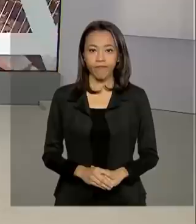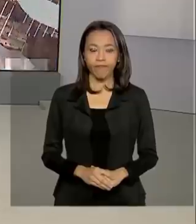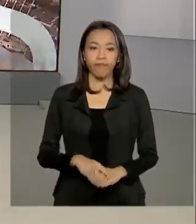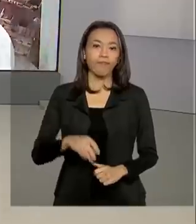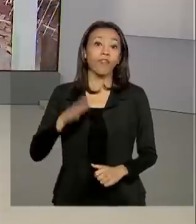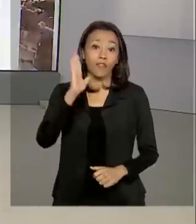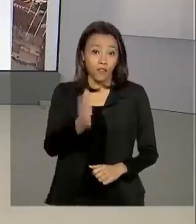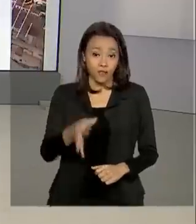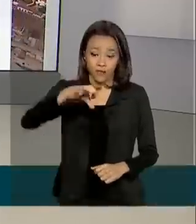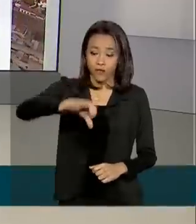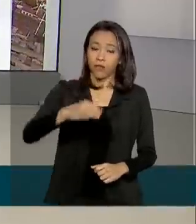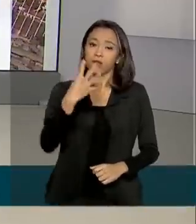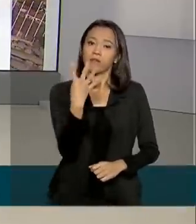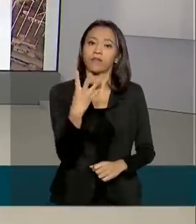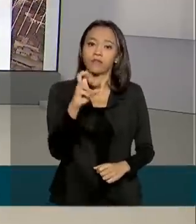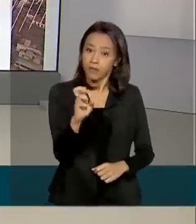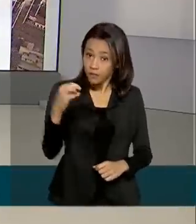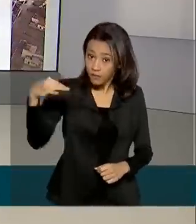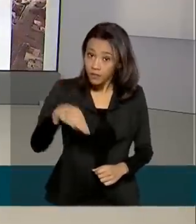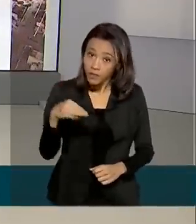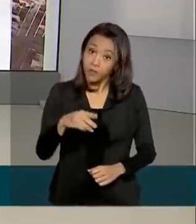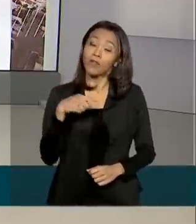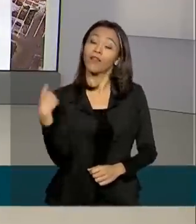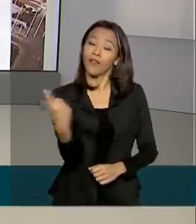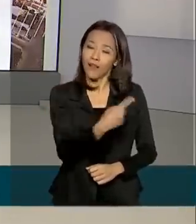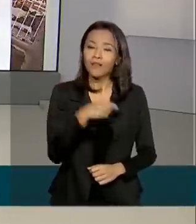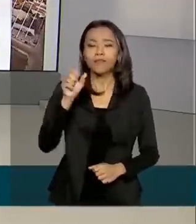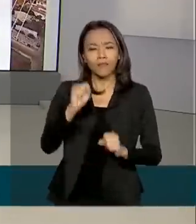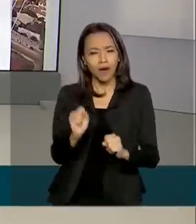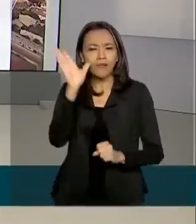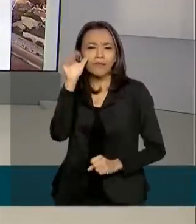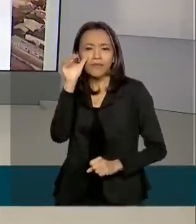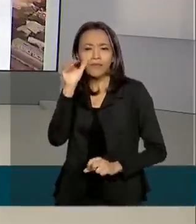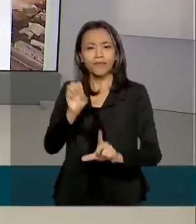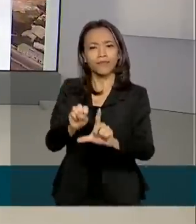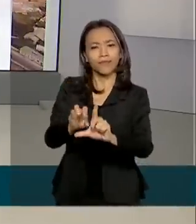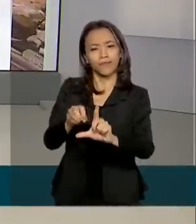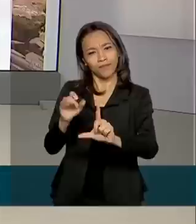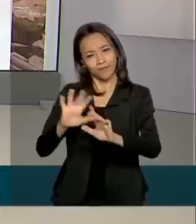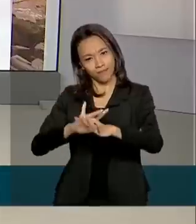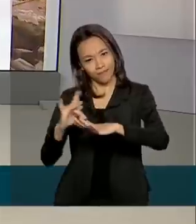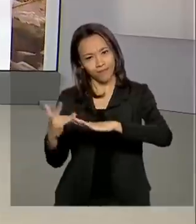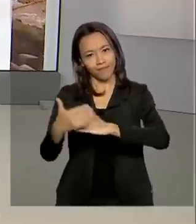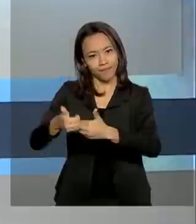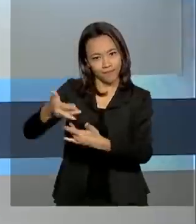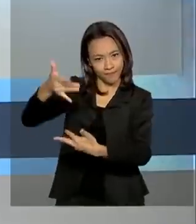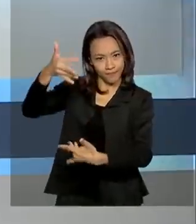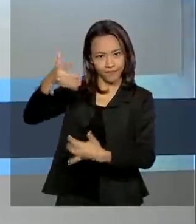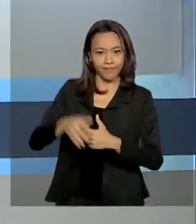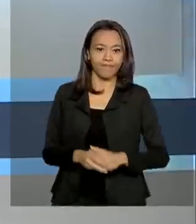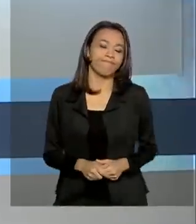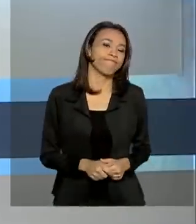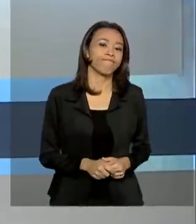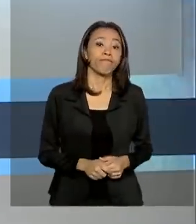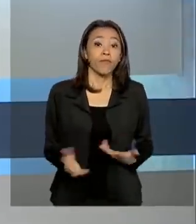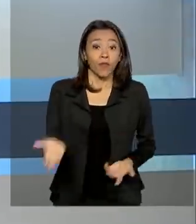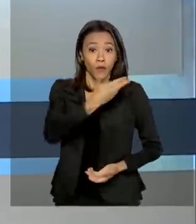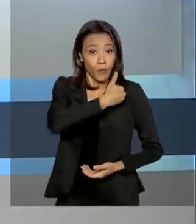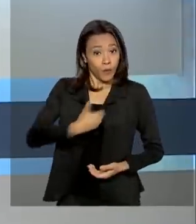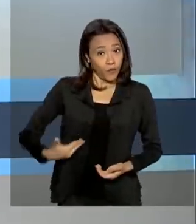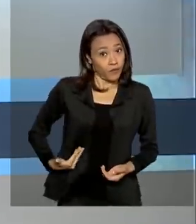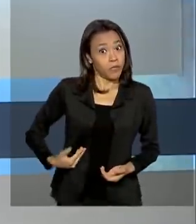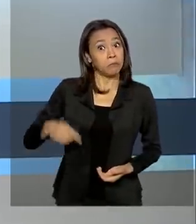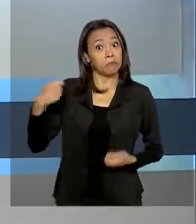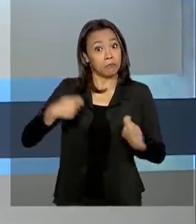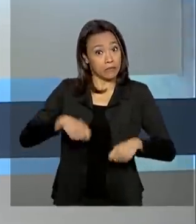São 9 horas e 45 minutos. Nós estamos ao vivo também pelas redes sociais. O governo teve